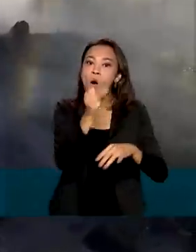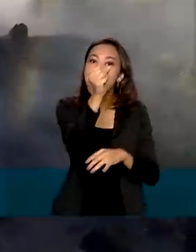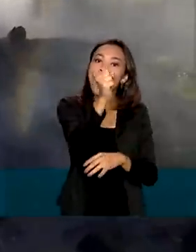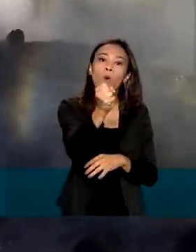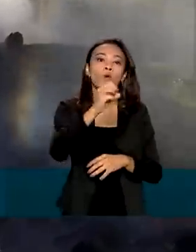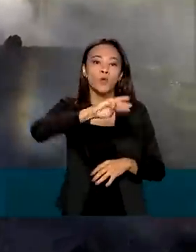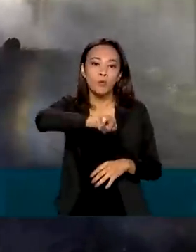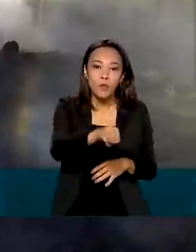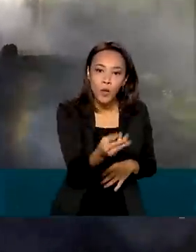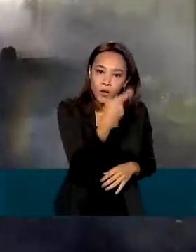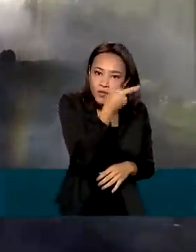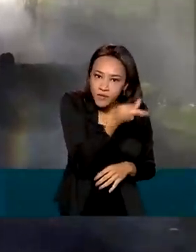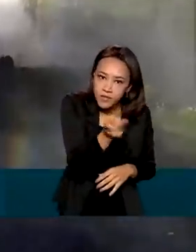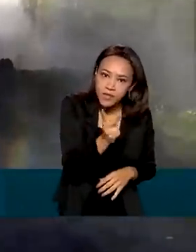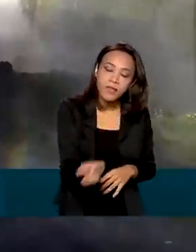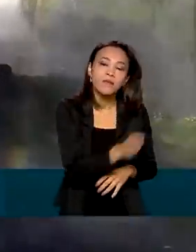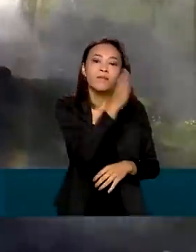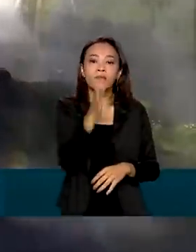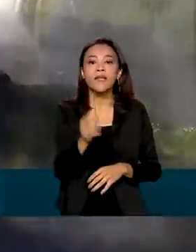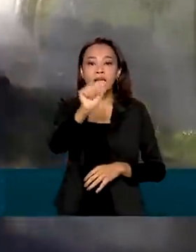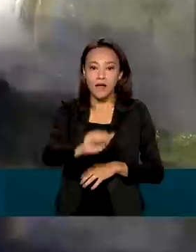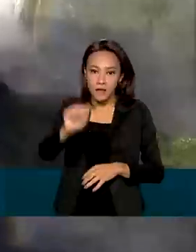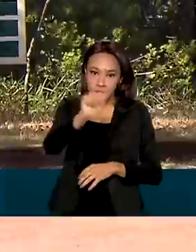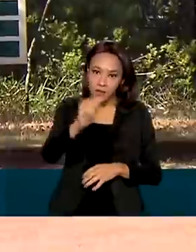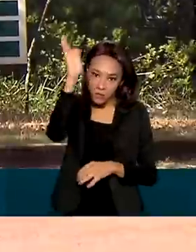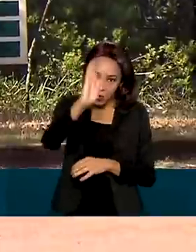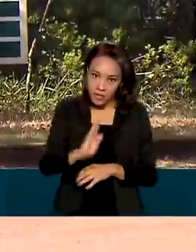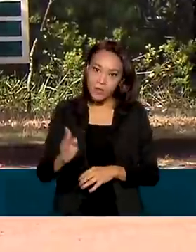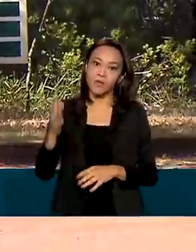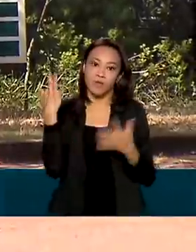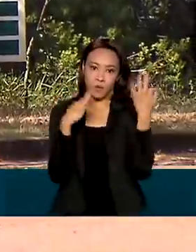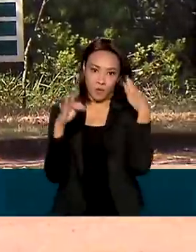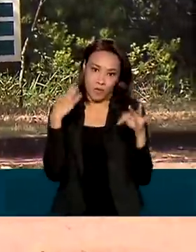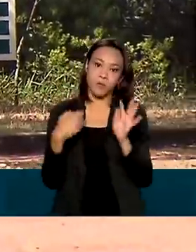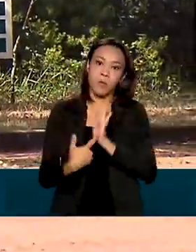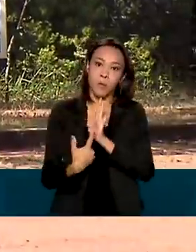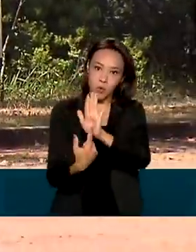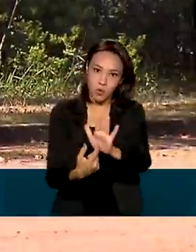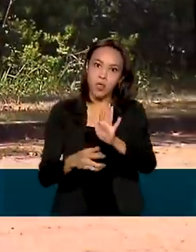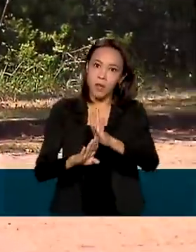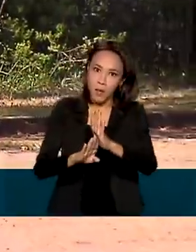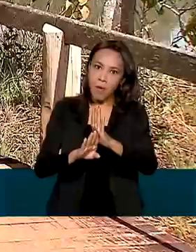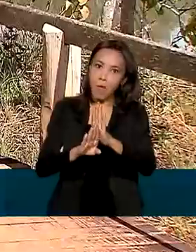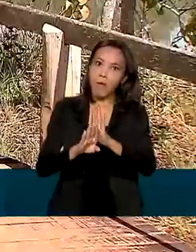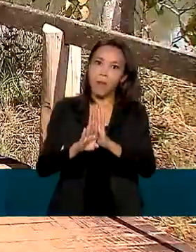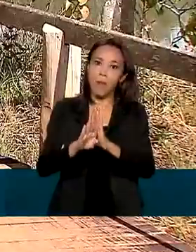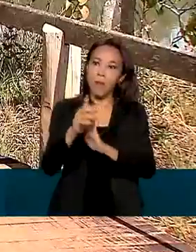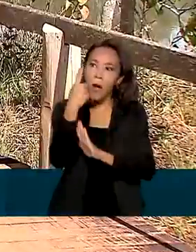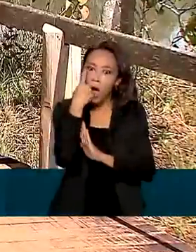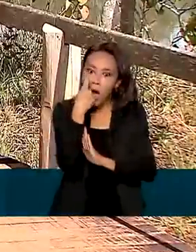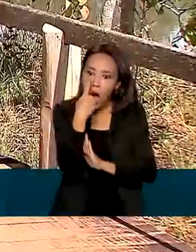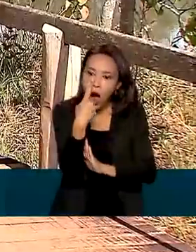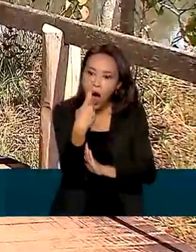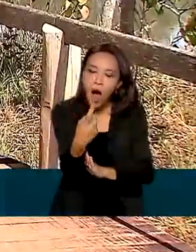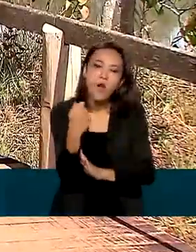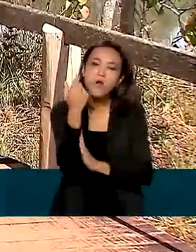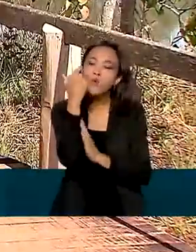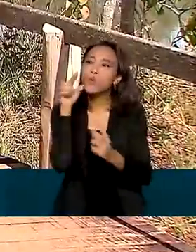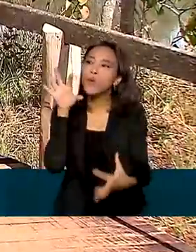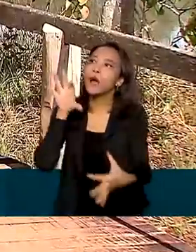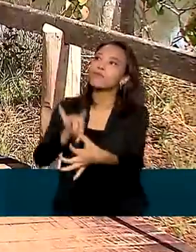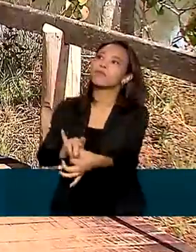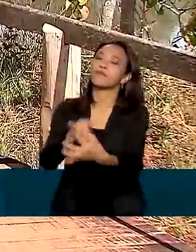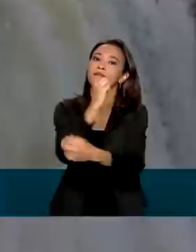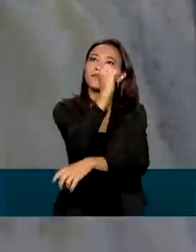visitas. E a Associação Brasileira das Operadoras de Turismo apontou que tem crescido o interesse por destinos ligados ao